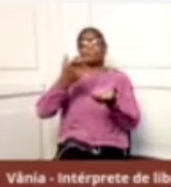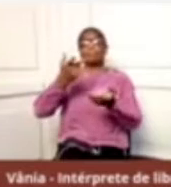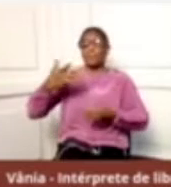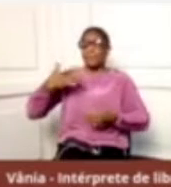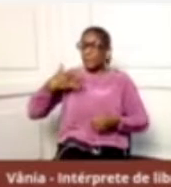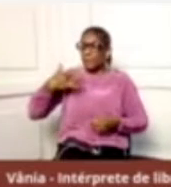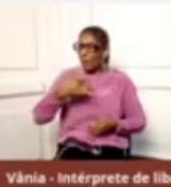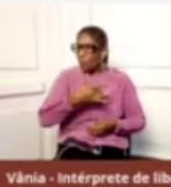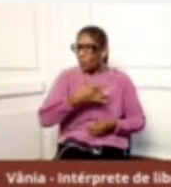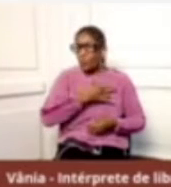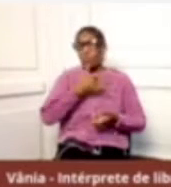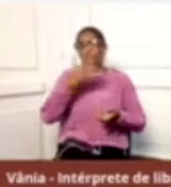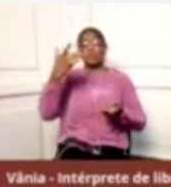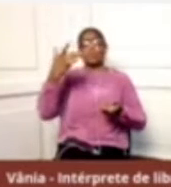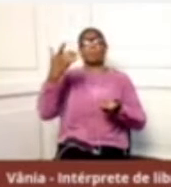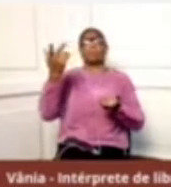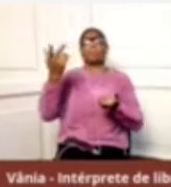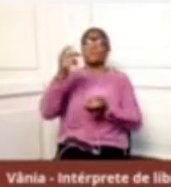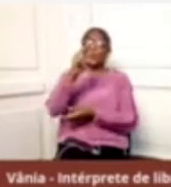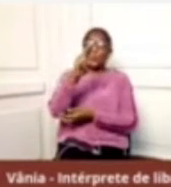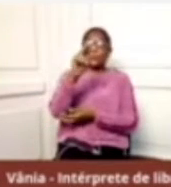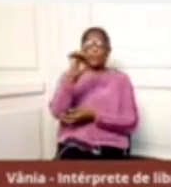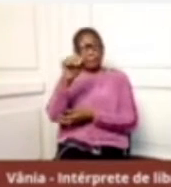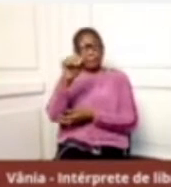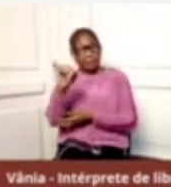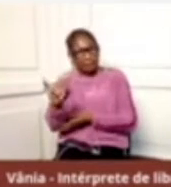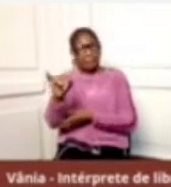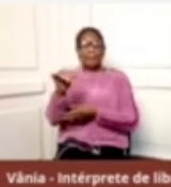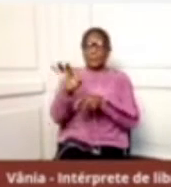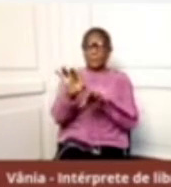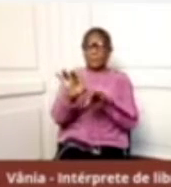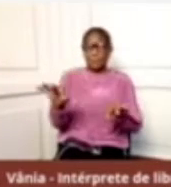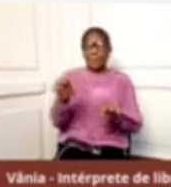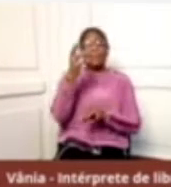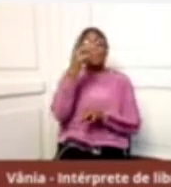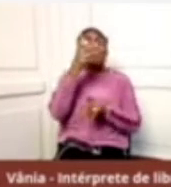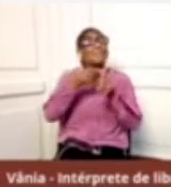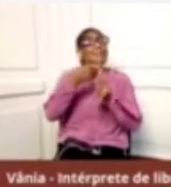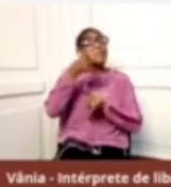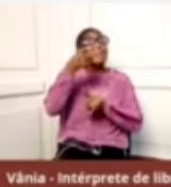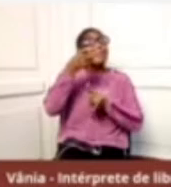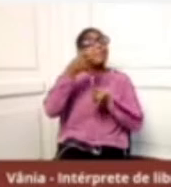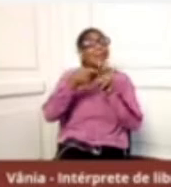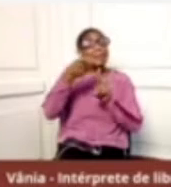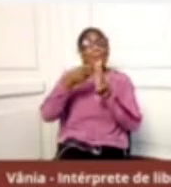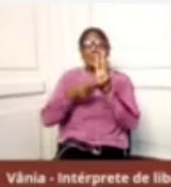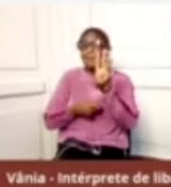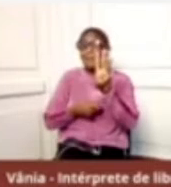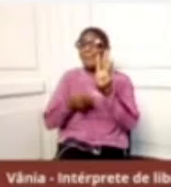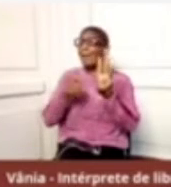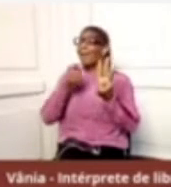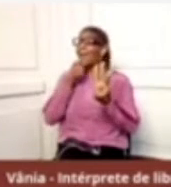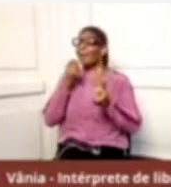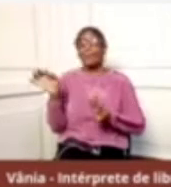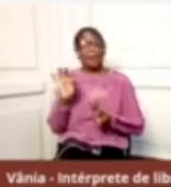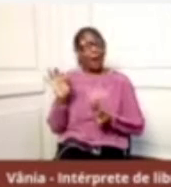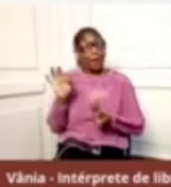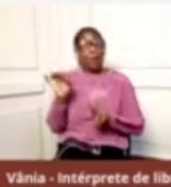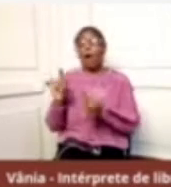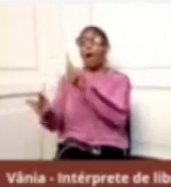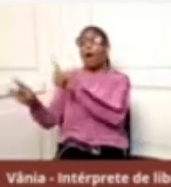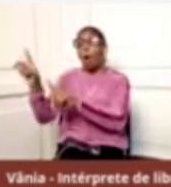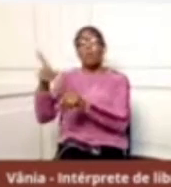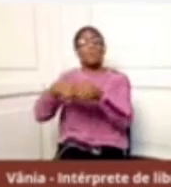alta complexidade, os hospitais estavam sem receber há três meses e os municípios estavam sem receber há seis meses.